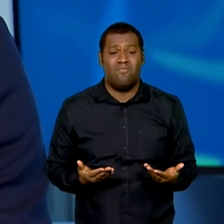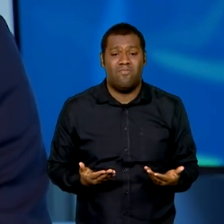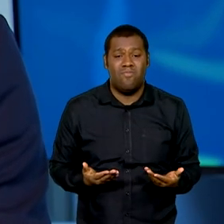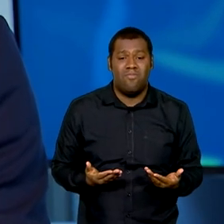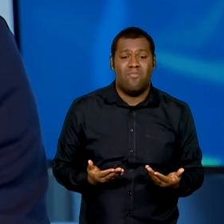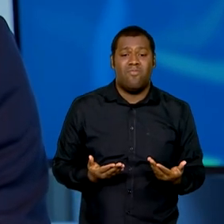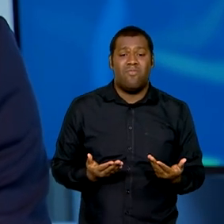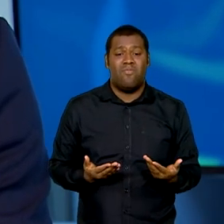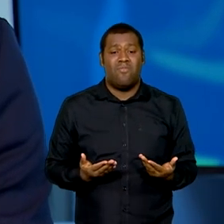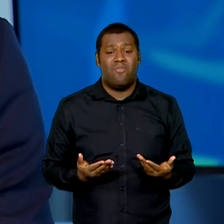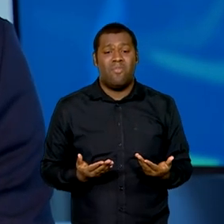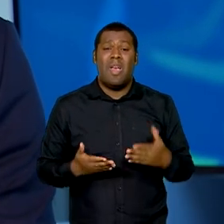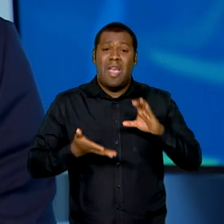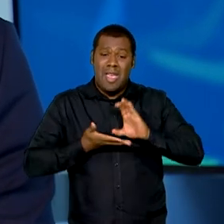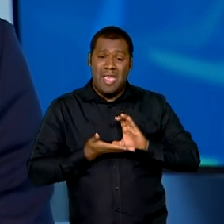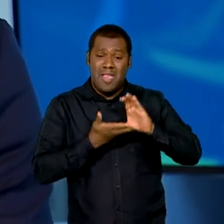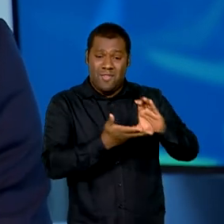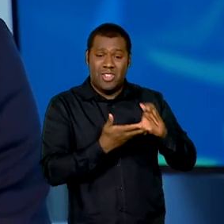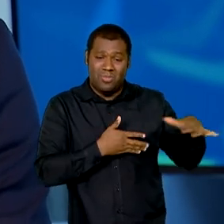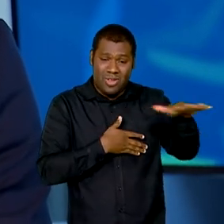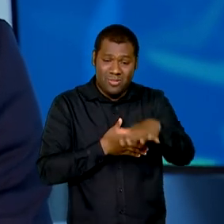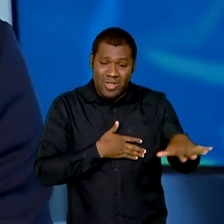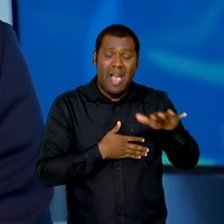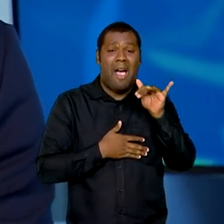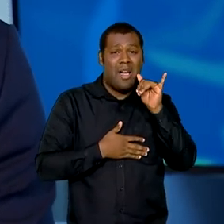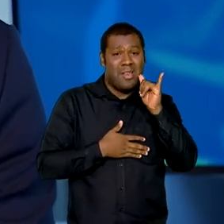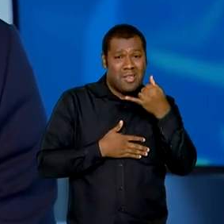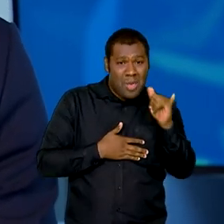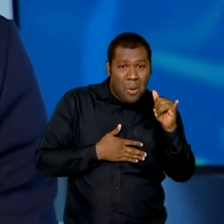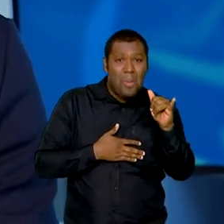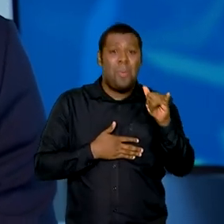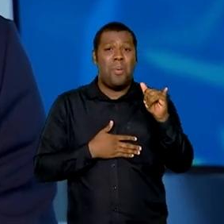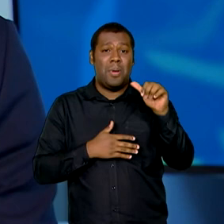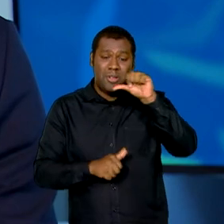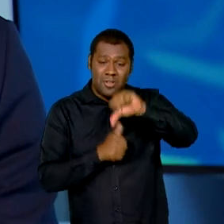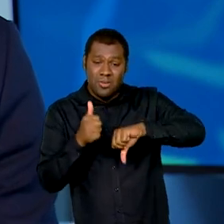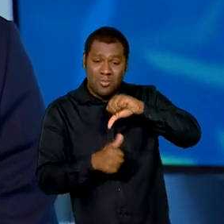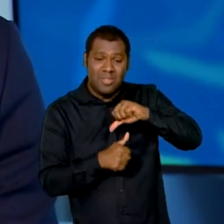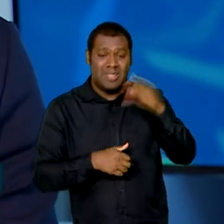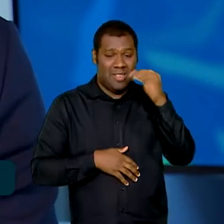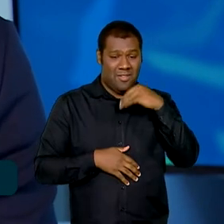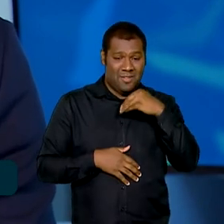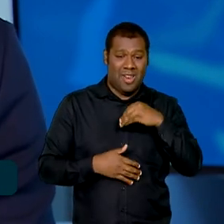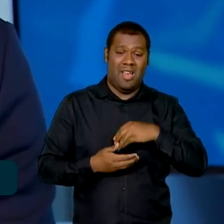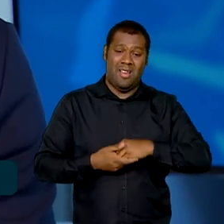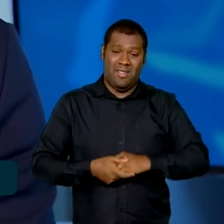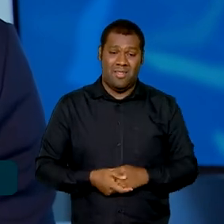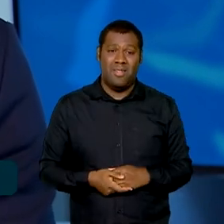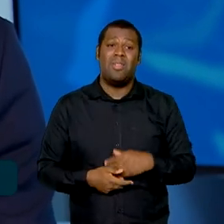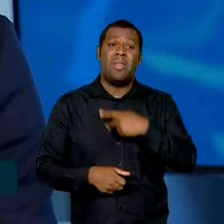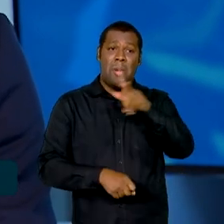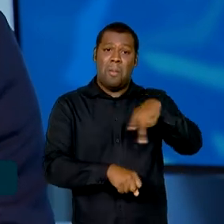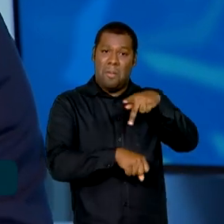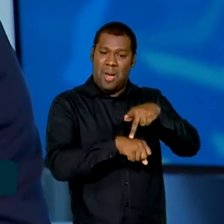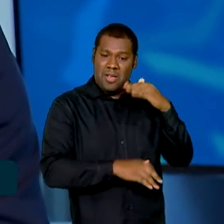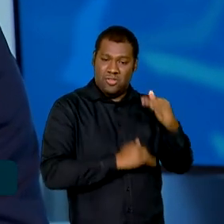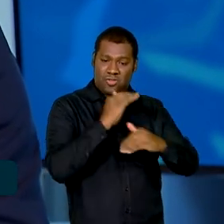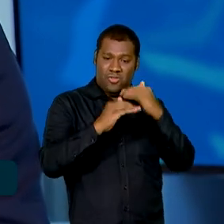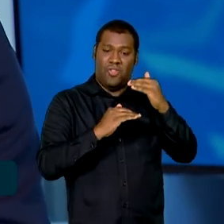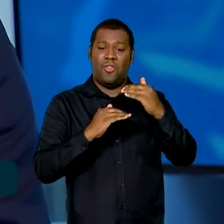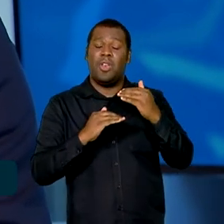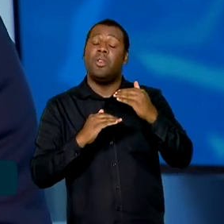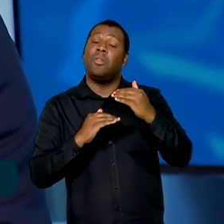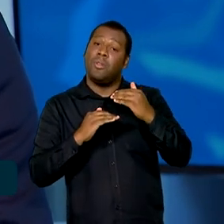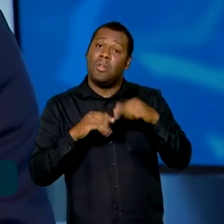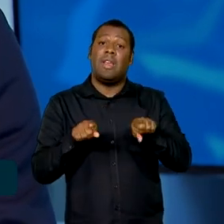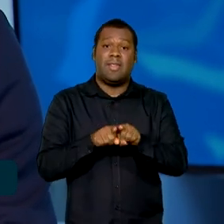ainda nos investimentos na transição energética quando a gente olha os países mais envolvidos e os países em